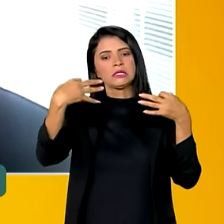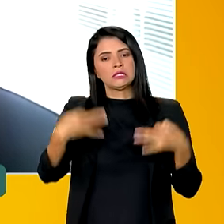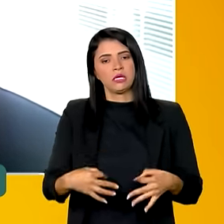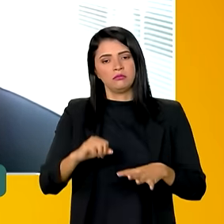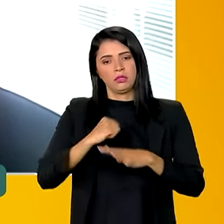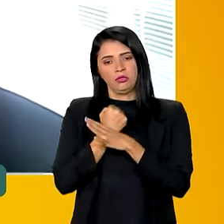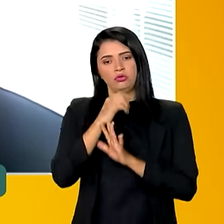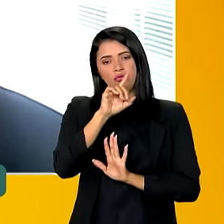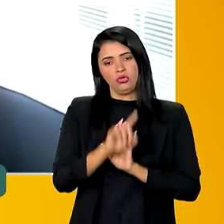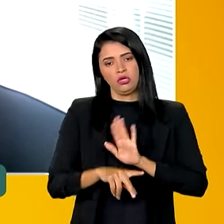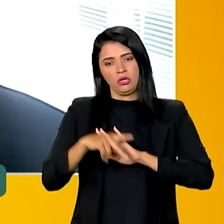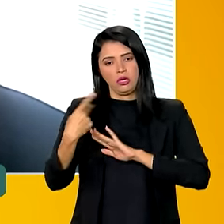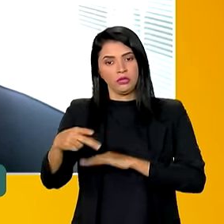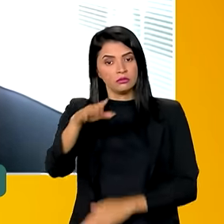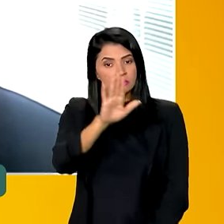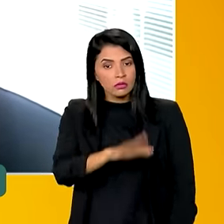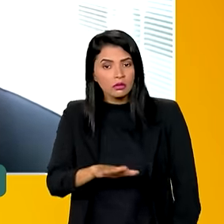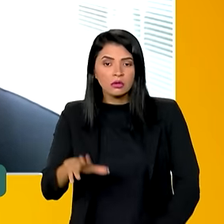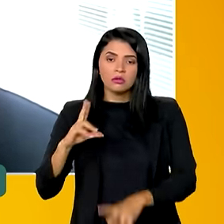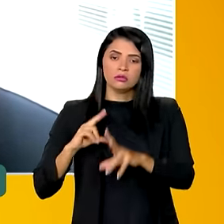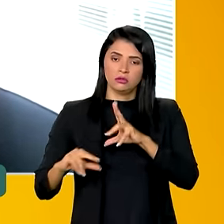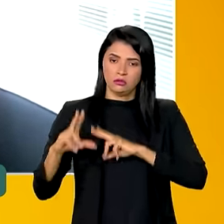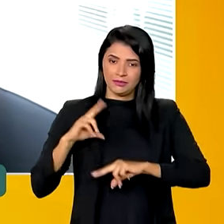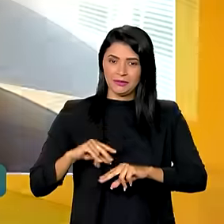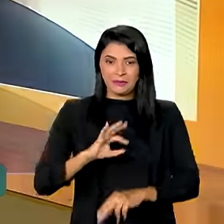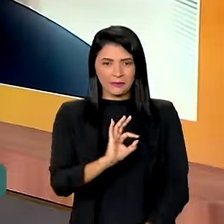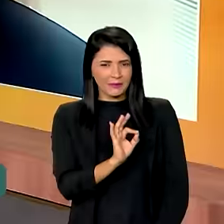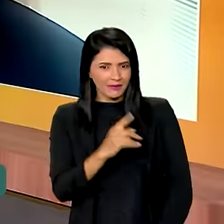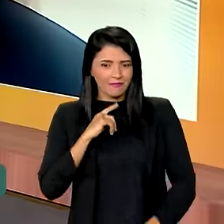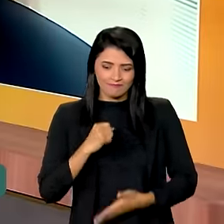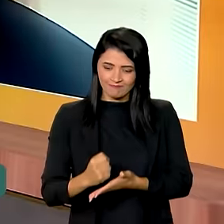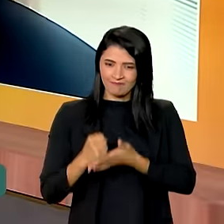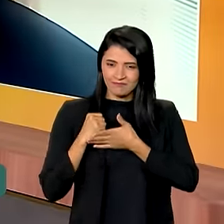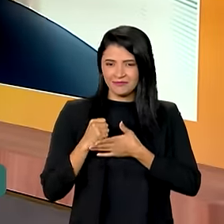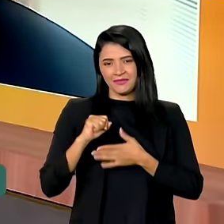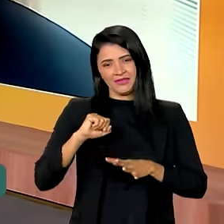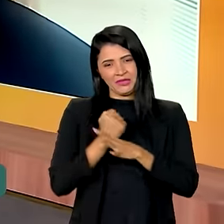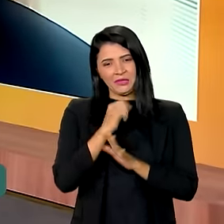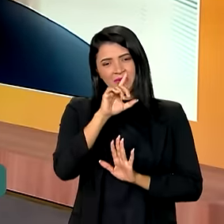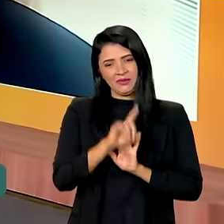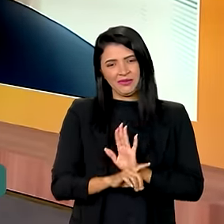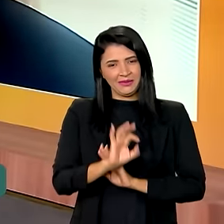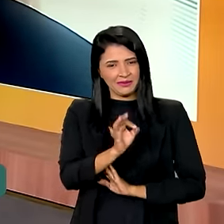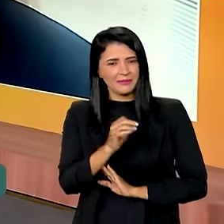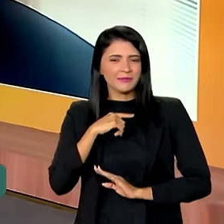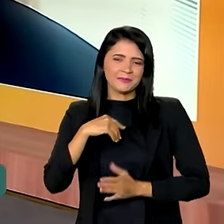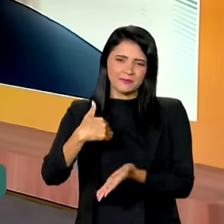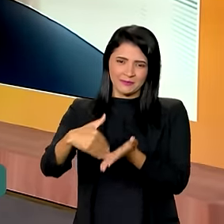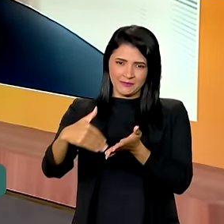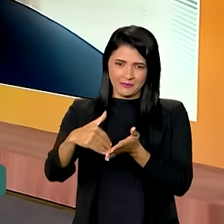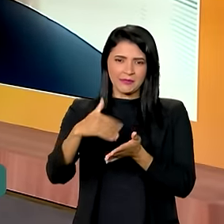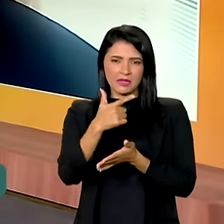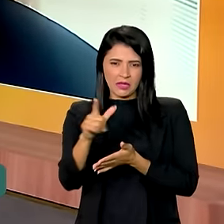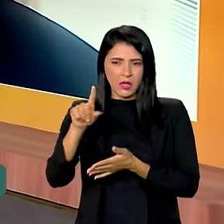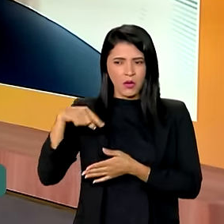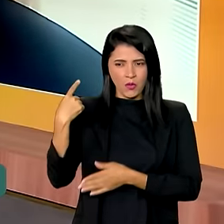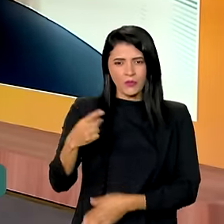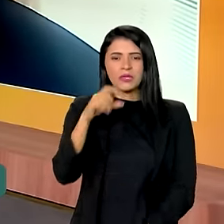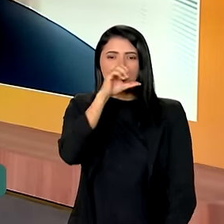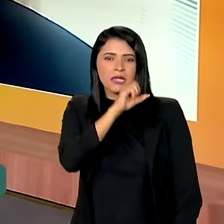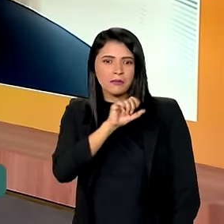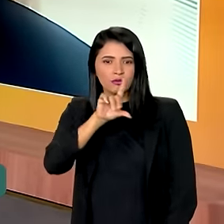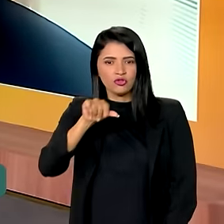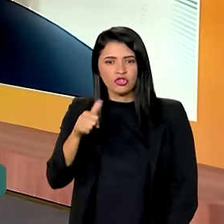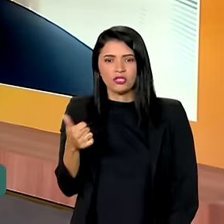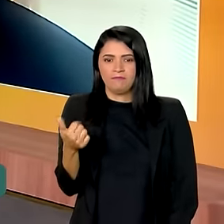garantir os direitos de crianças e adolescentes. Isso aí, um aliado aí para a garantia de direitos, né? Secretário, no próximo sábado, dia 13,